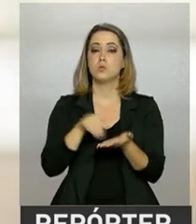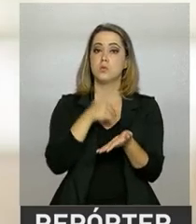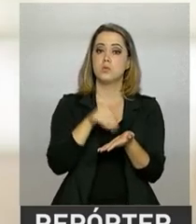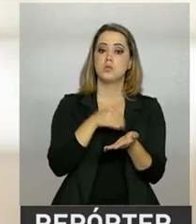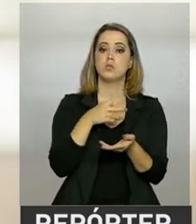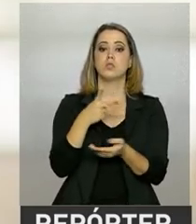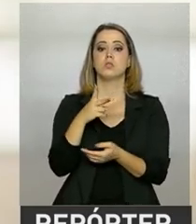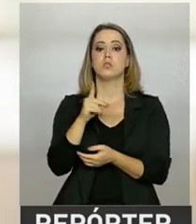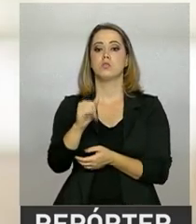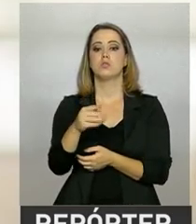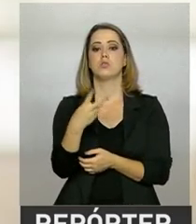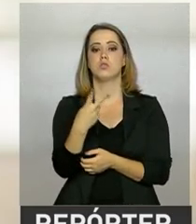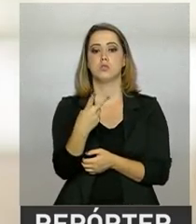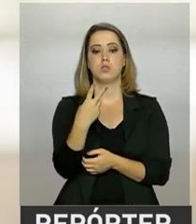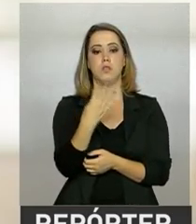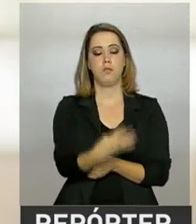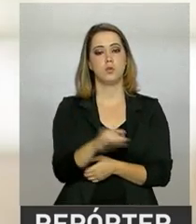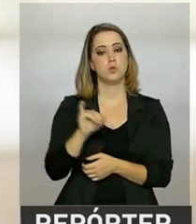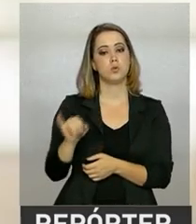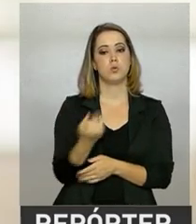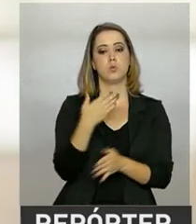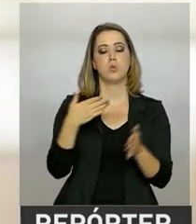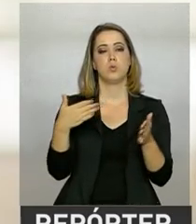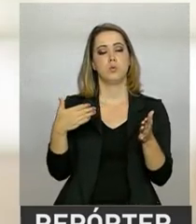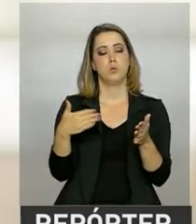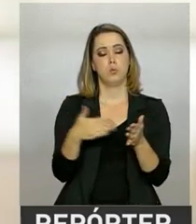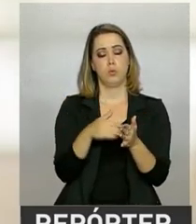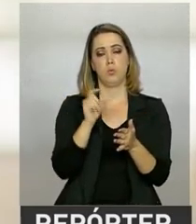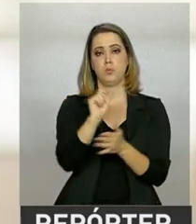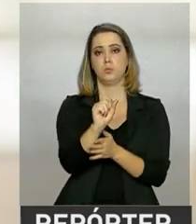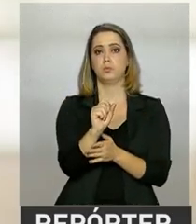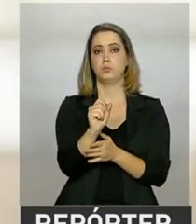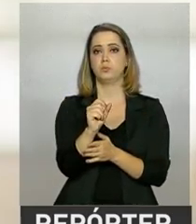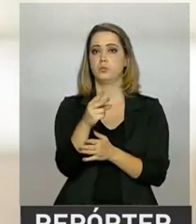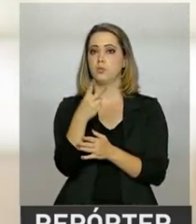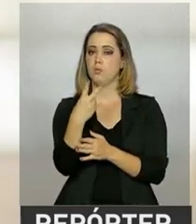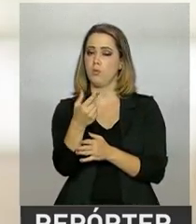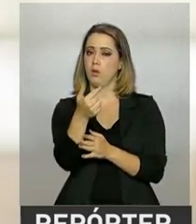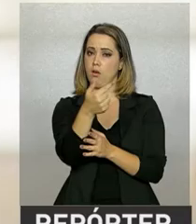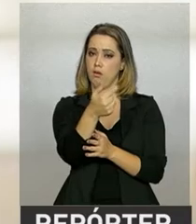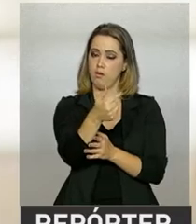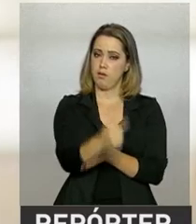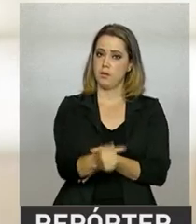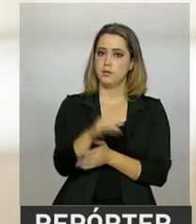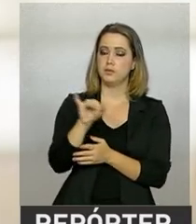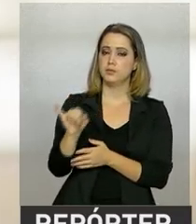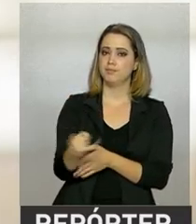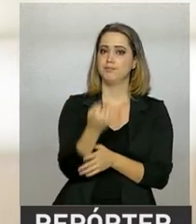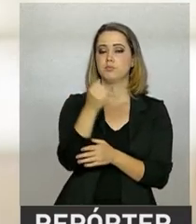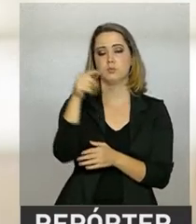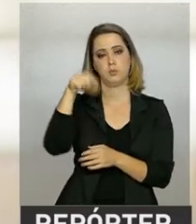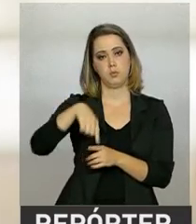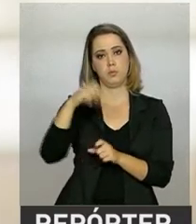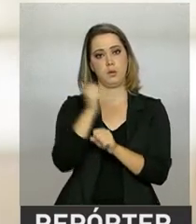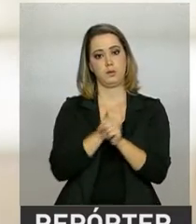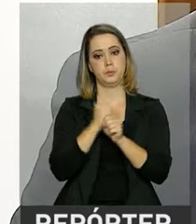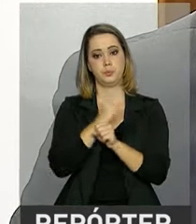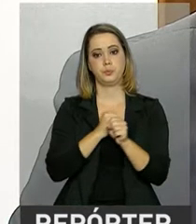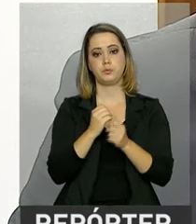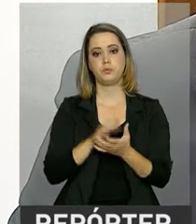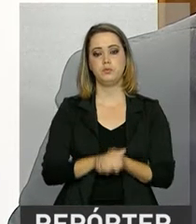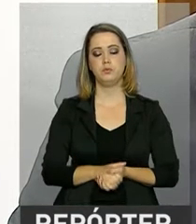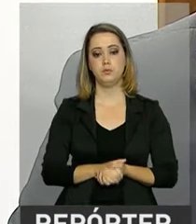24 de janeiro até as 23 horas e 59 minutos do dia 27 de janeiro de 2017.